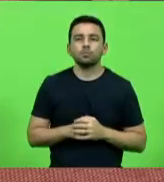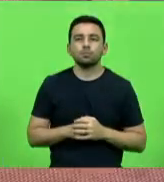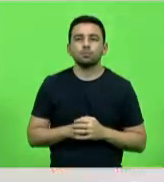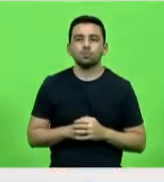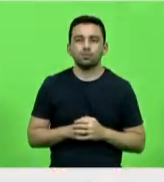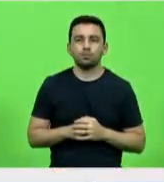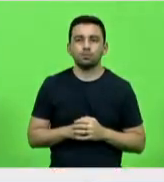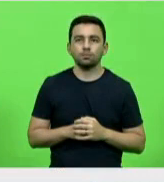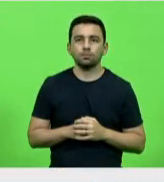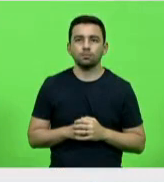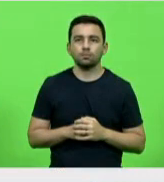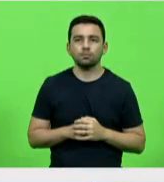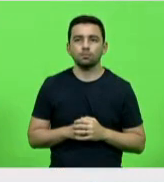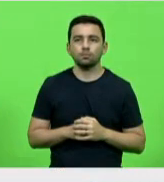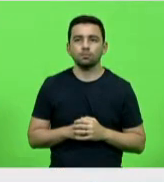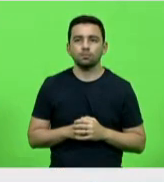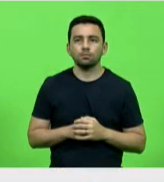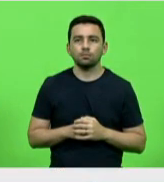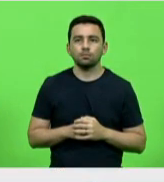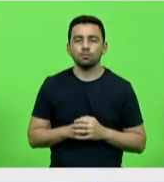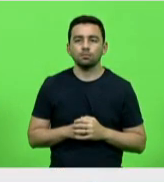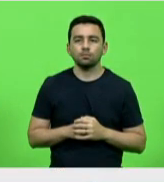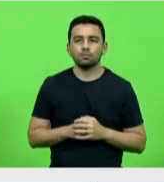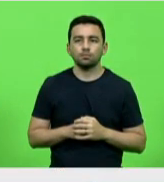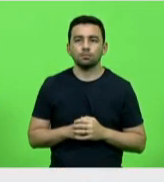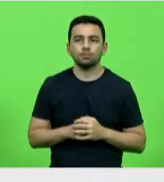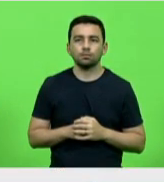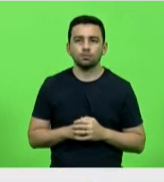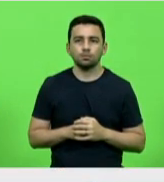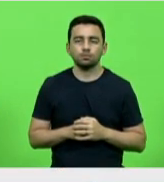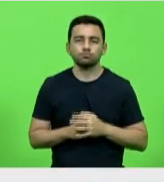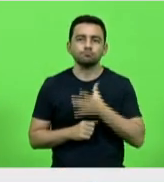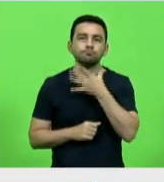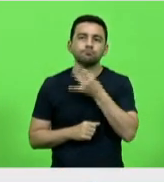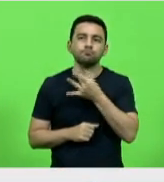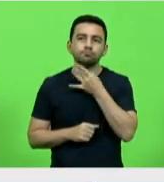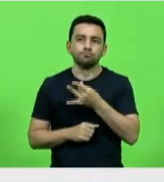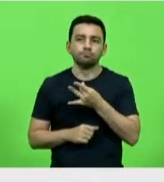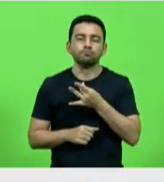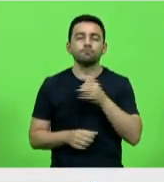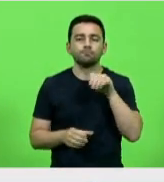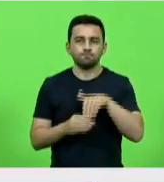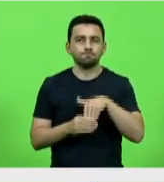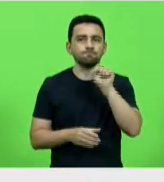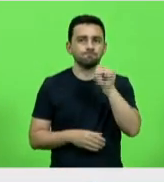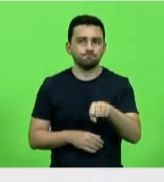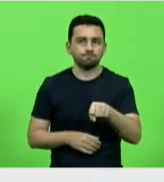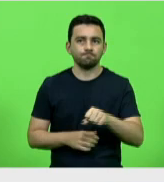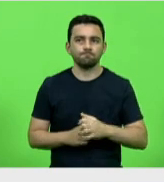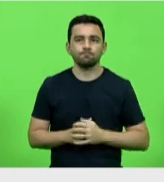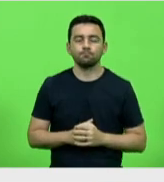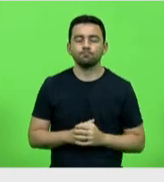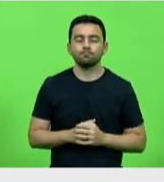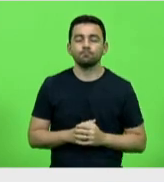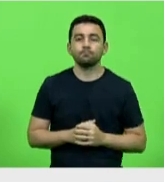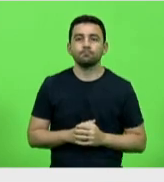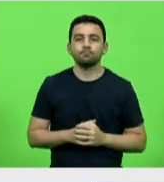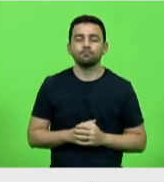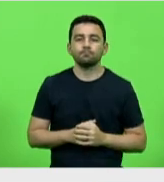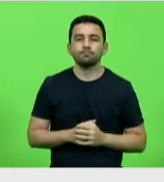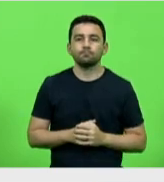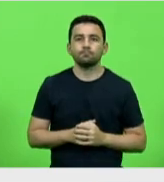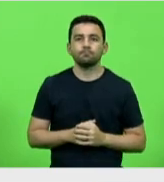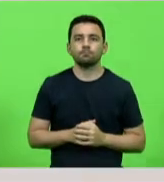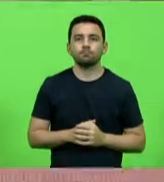Como vota o deputado Valdir Cobalcini? Voto sim. Deputado Valdir Cobalcini, vota sim, senhor